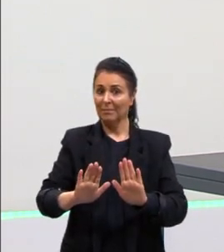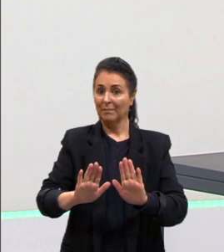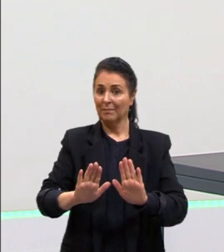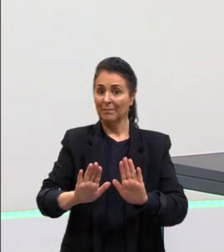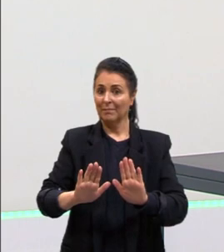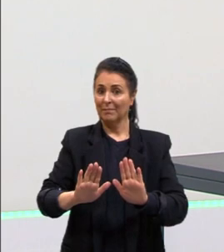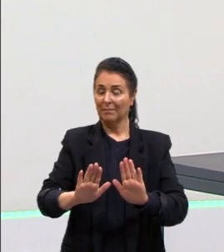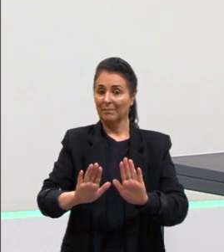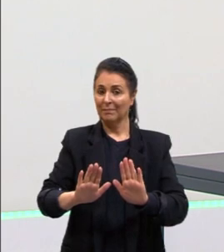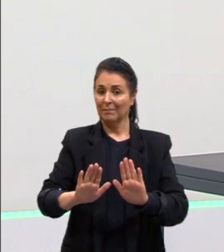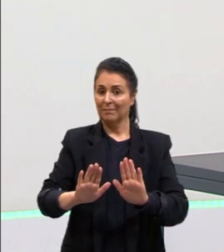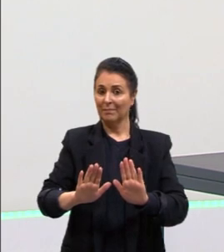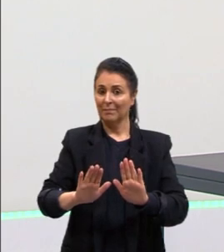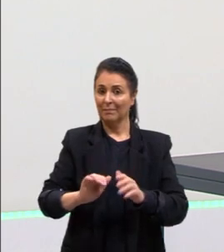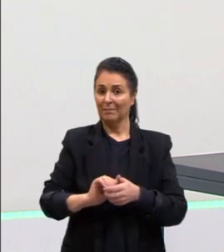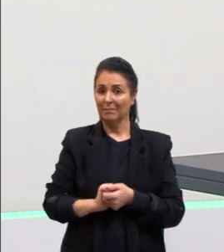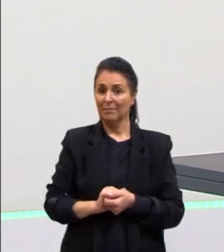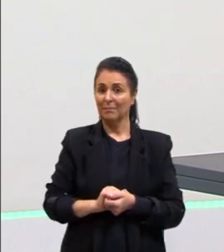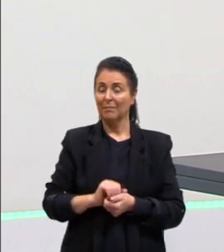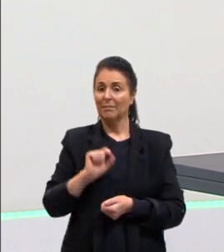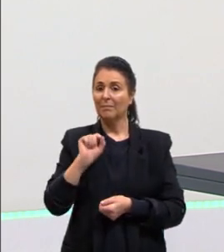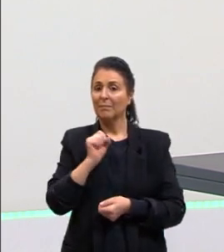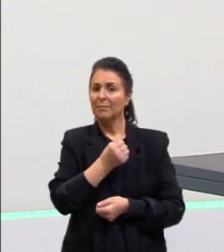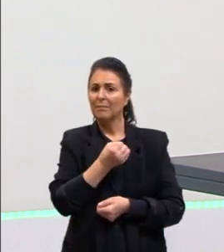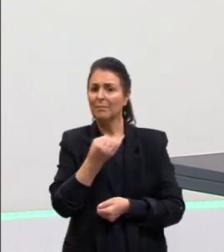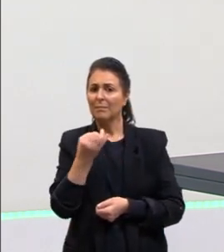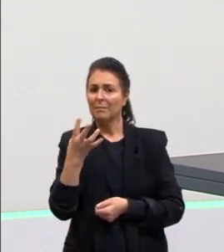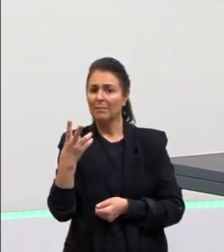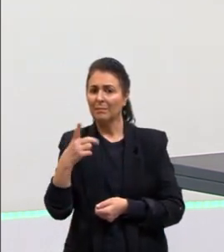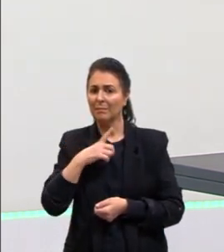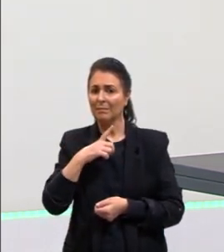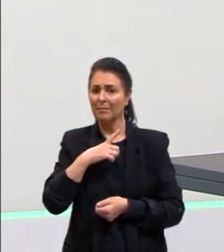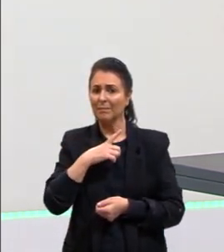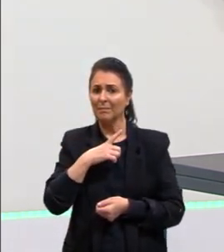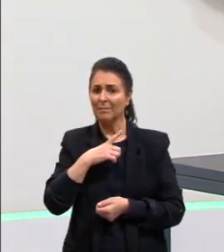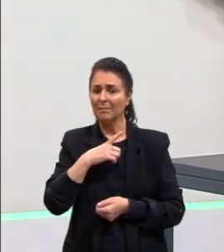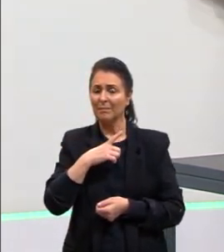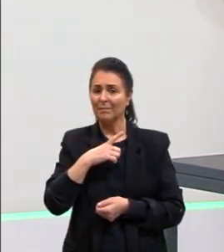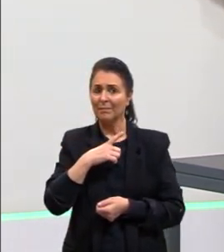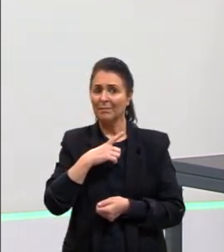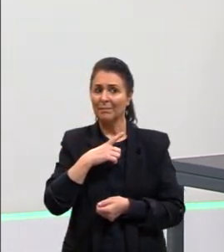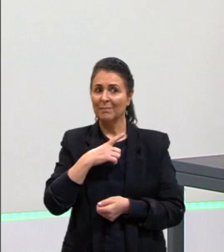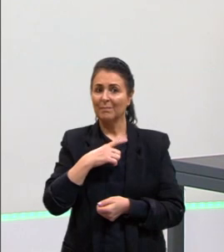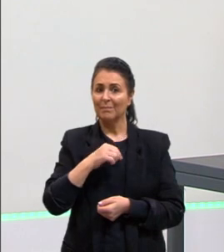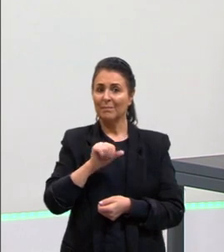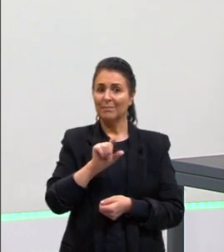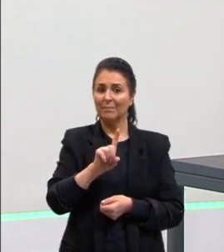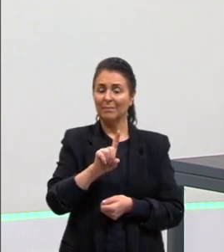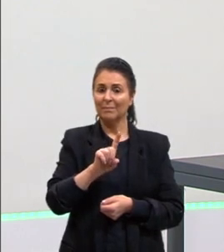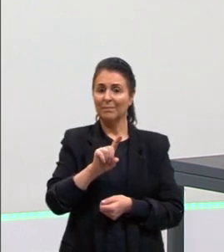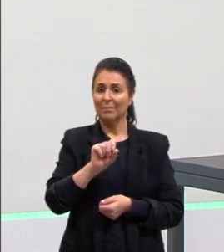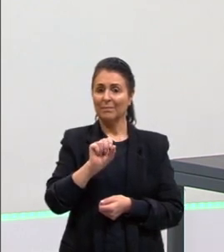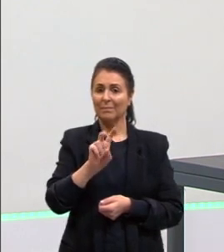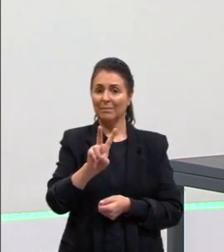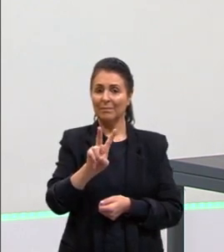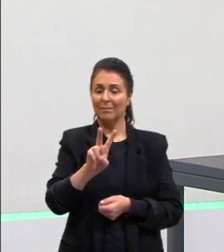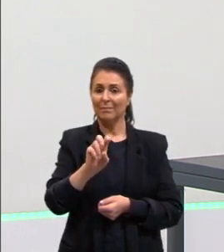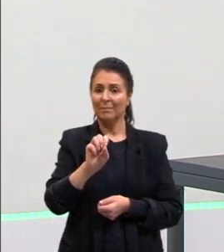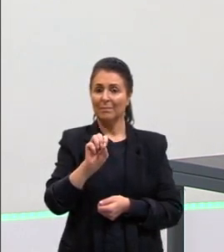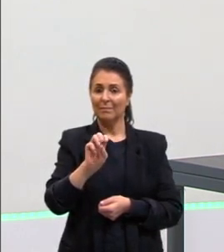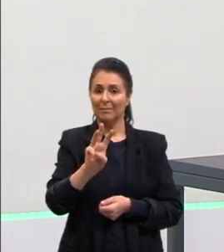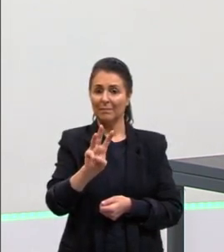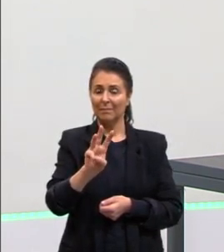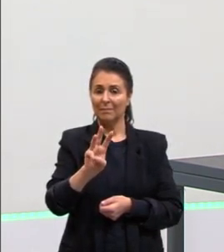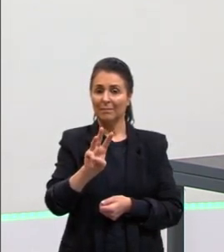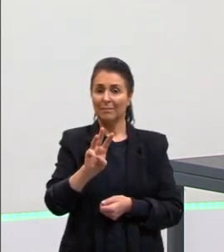stop aqui, parou aqui. Então, quantos nucleotídeos vão ter? Um, dois, três,